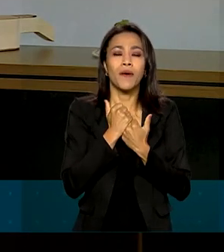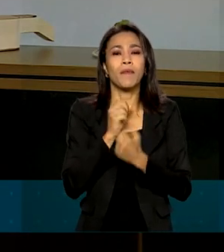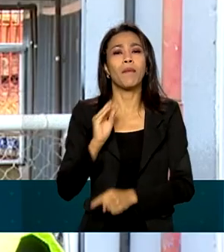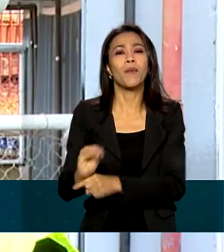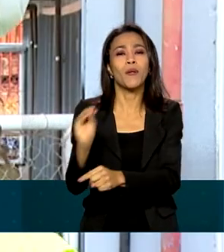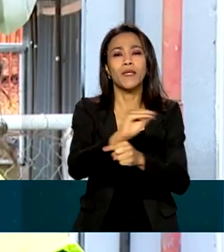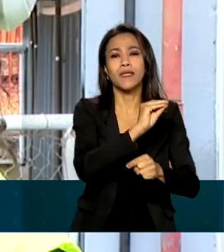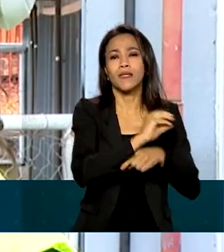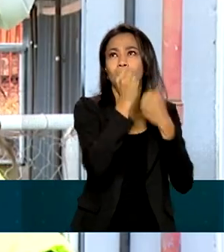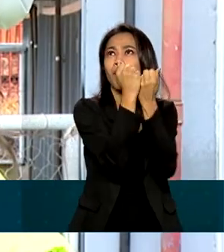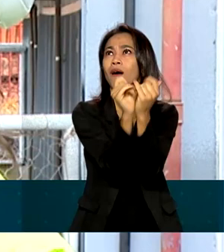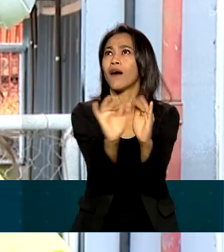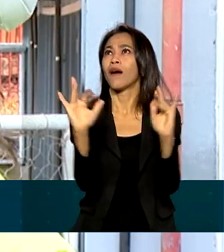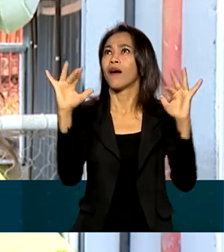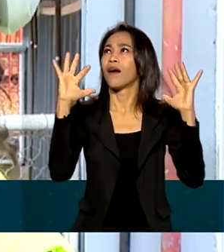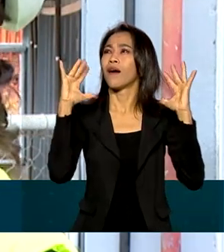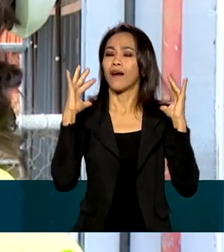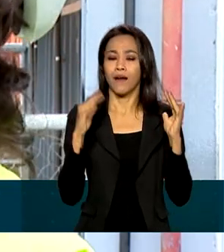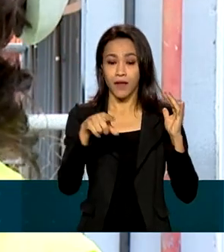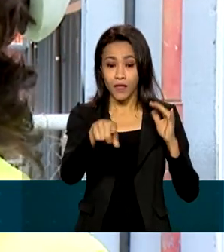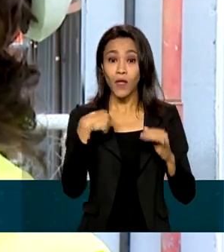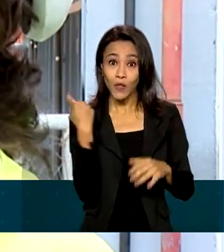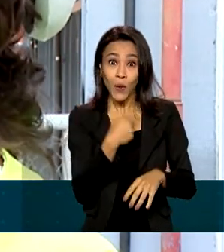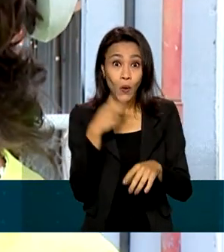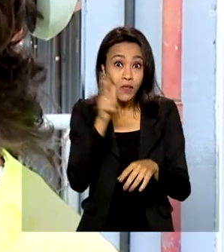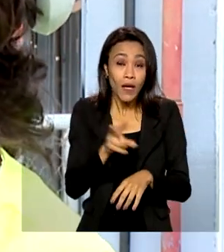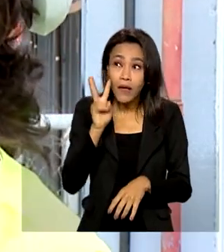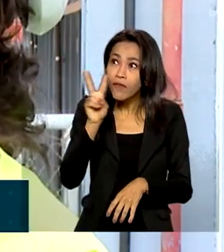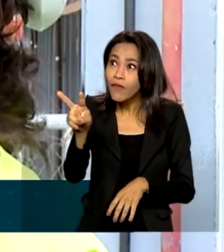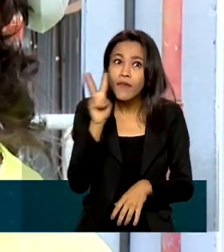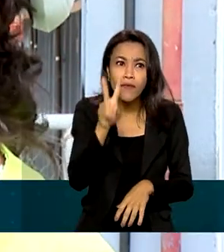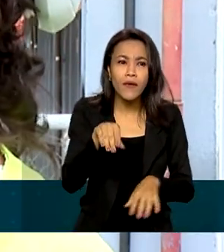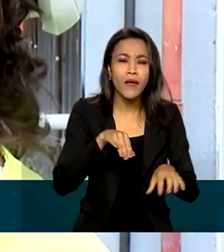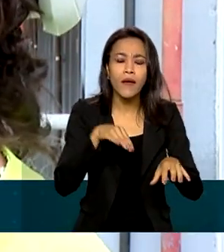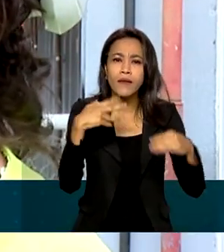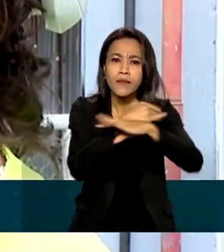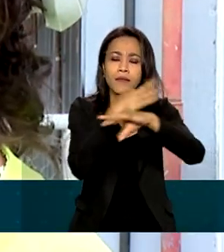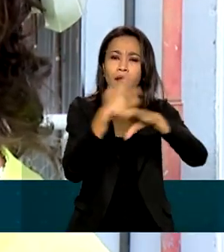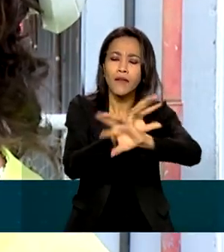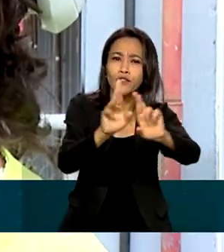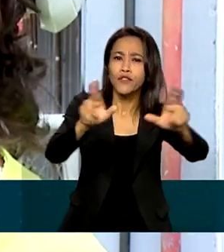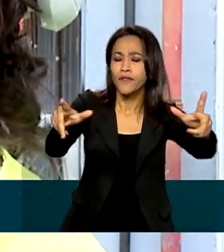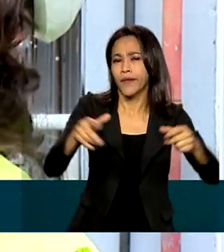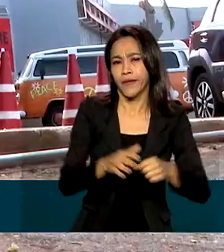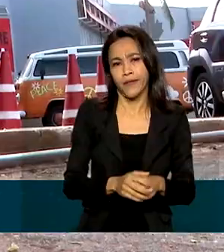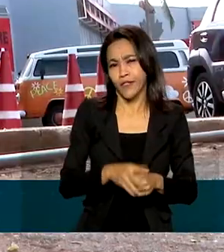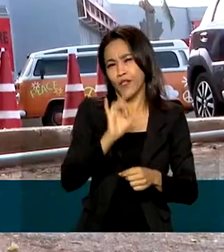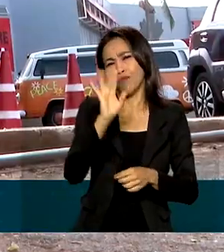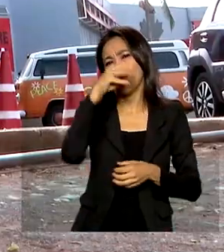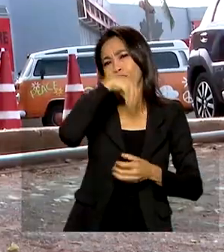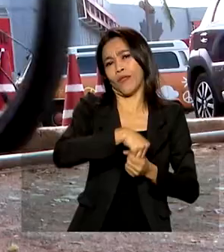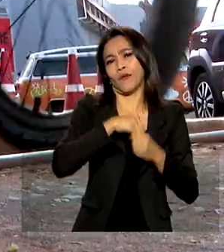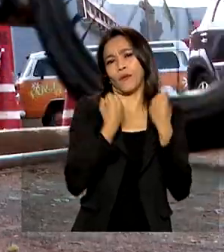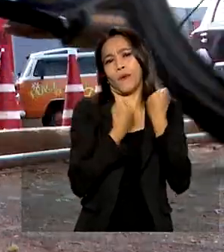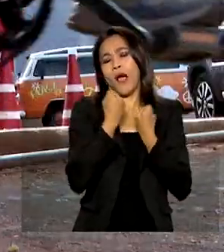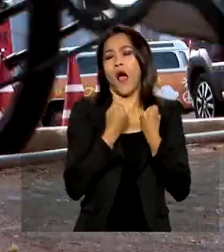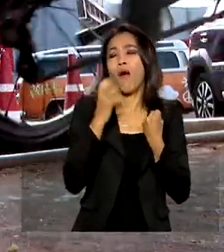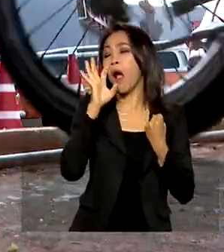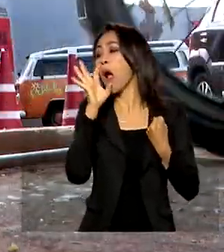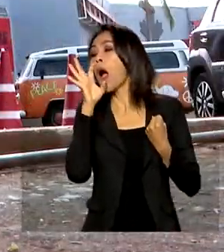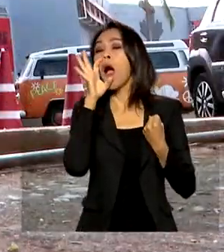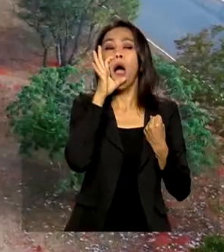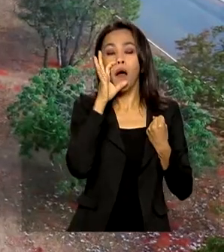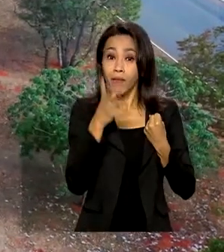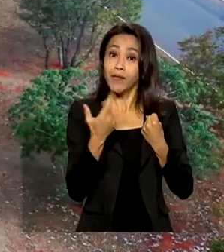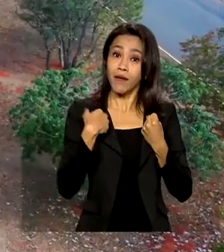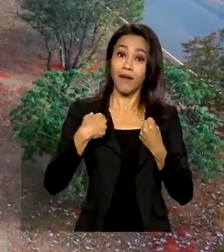ambiental. A gente consegue ver a cidade por outra forma, sabe, de outro jeito, que não seja, tipo, só dentro do carro. A gente consegue